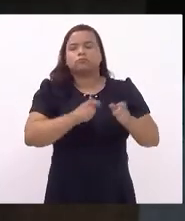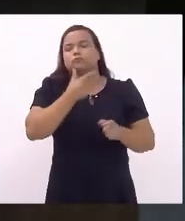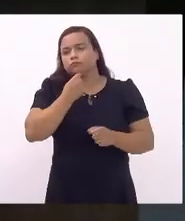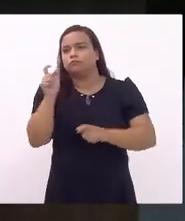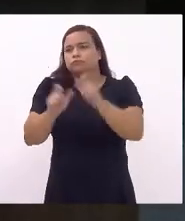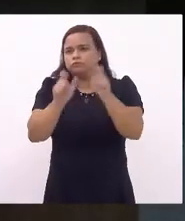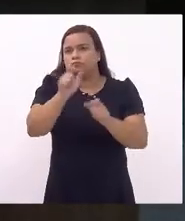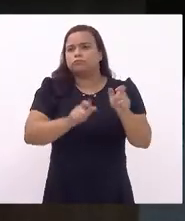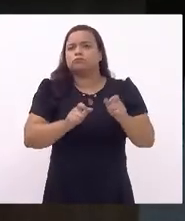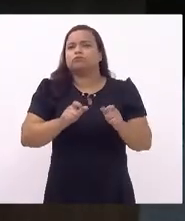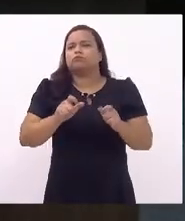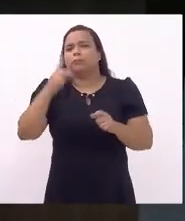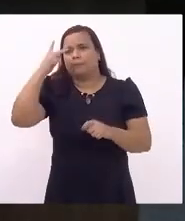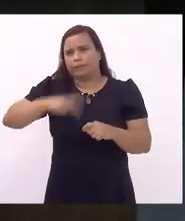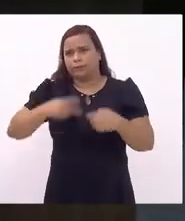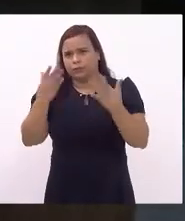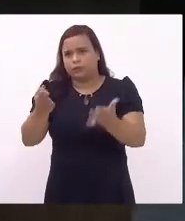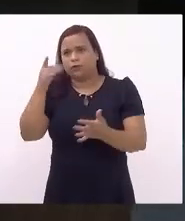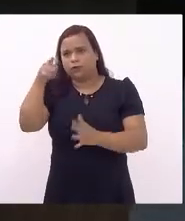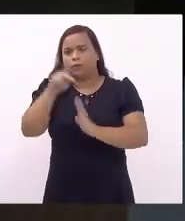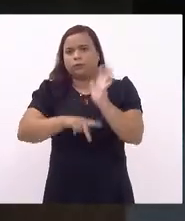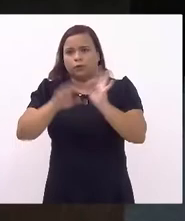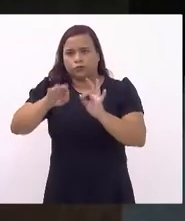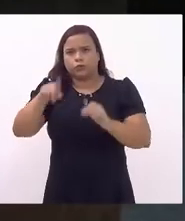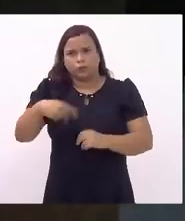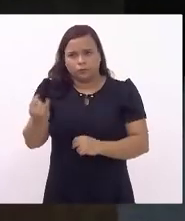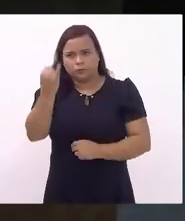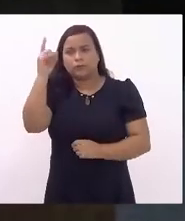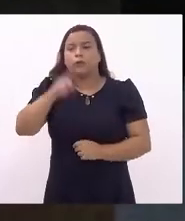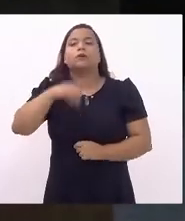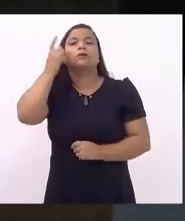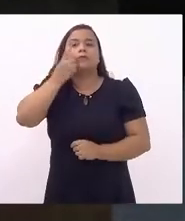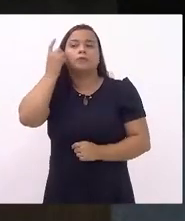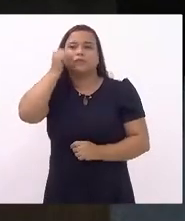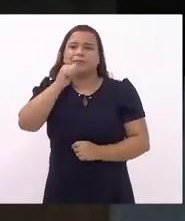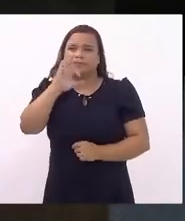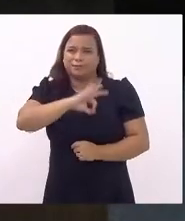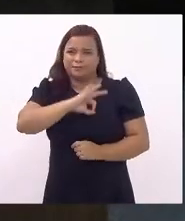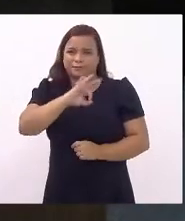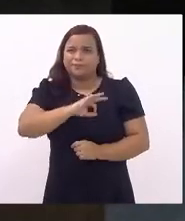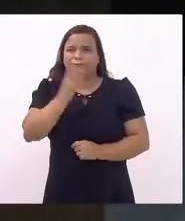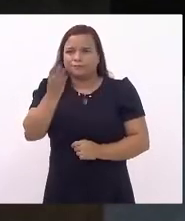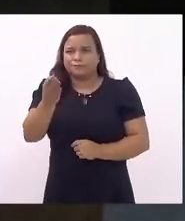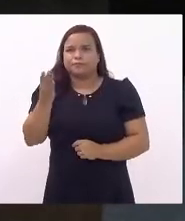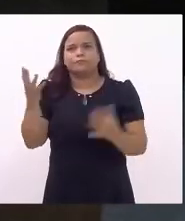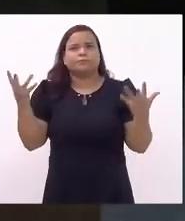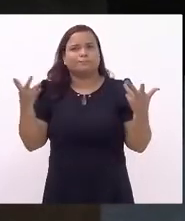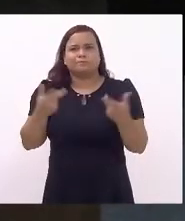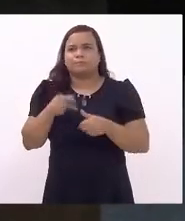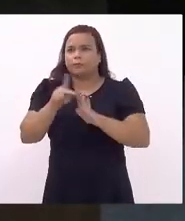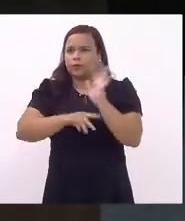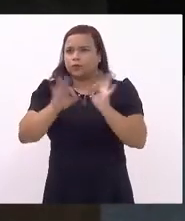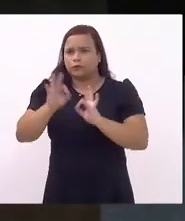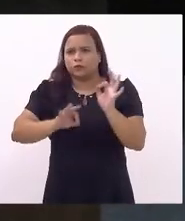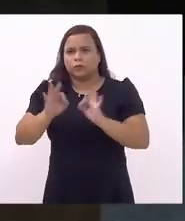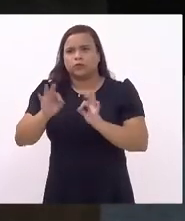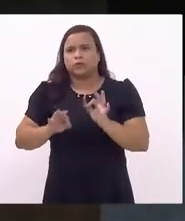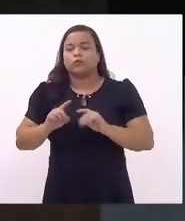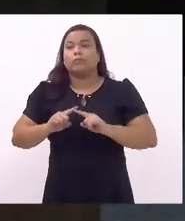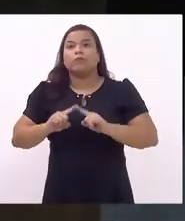é muito importante. É um projeto da deputada Marta Rocha, excelente projeto, a não ser